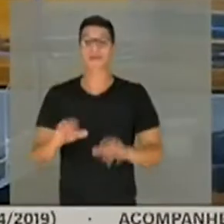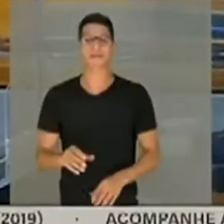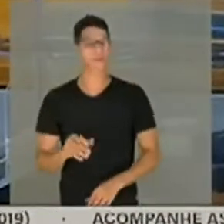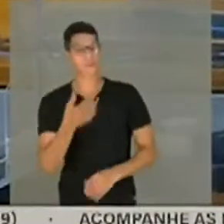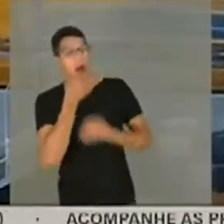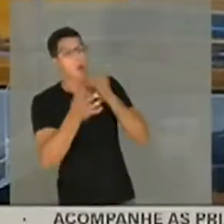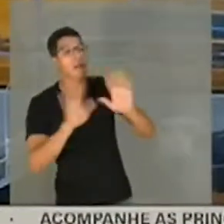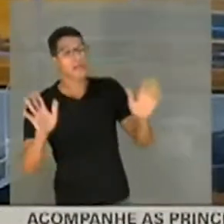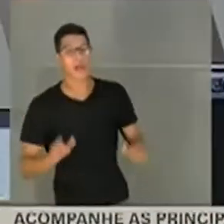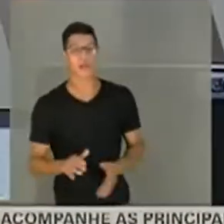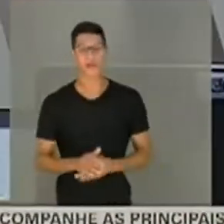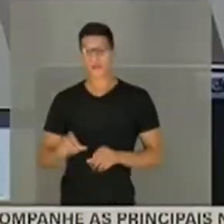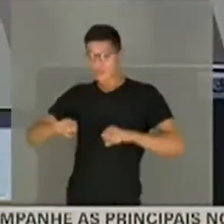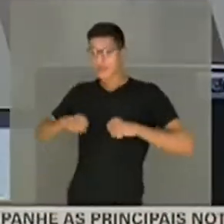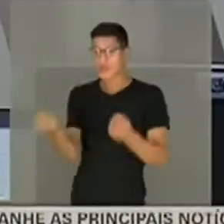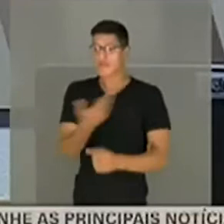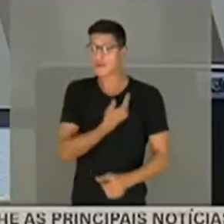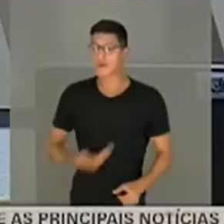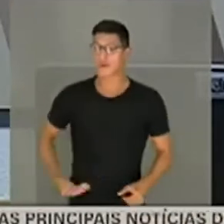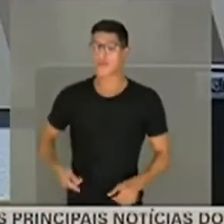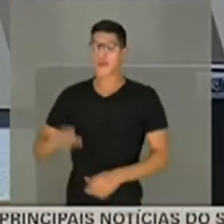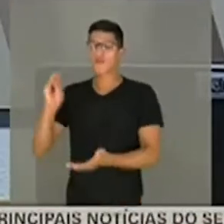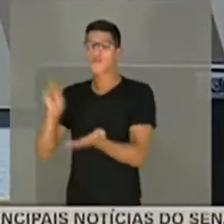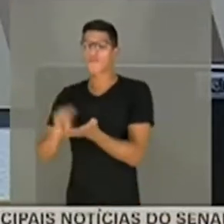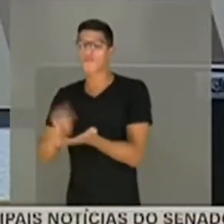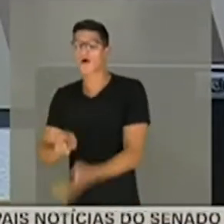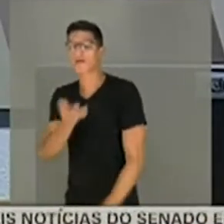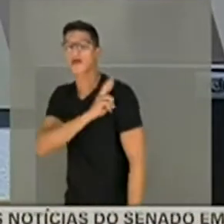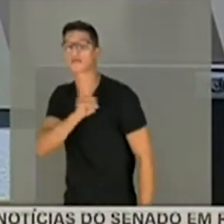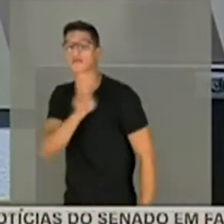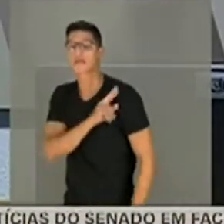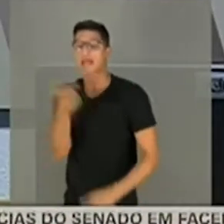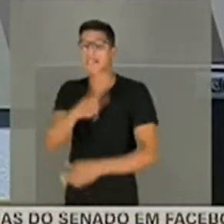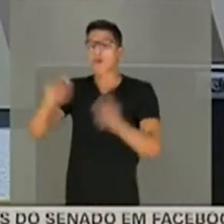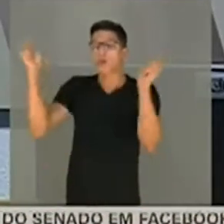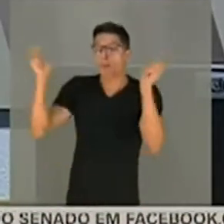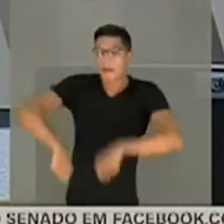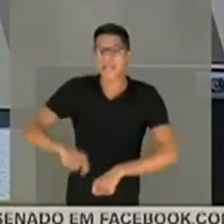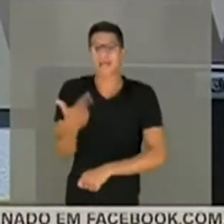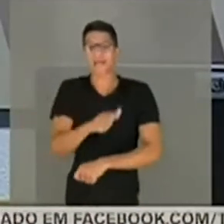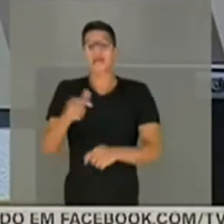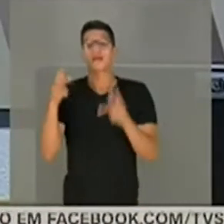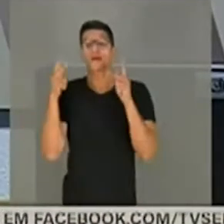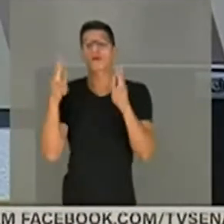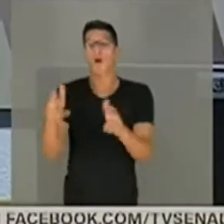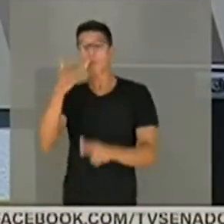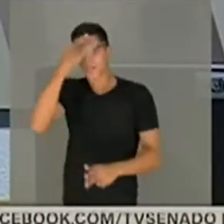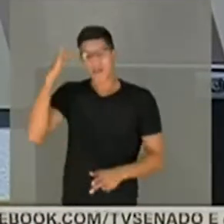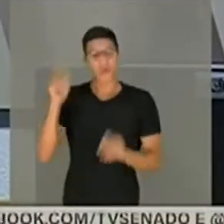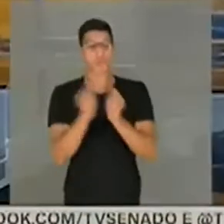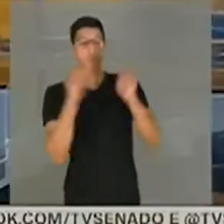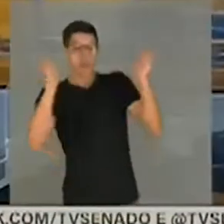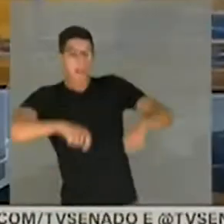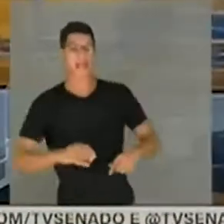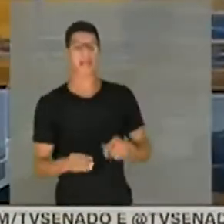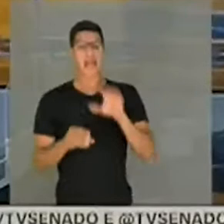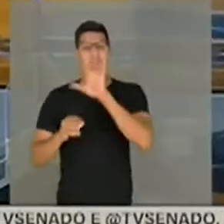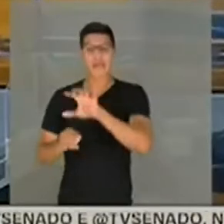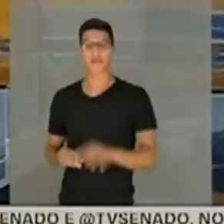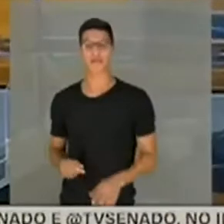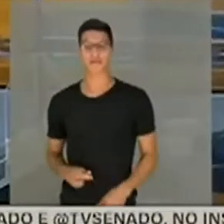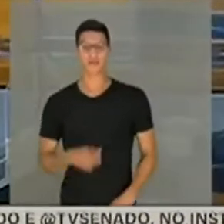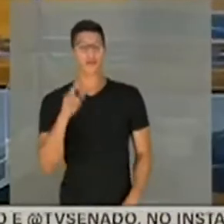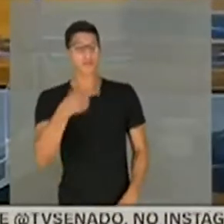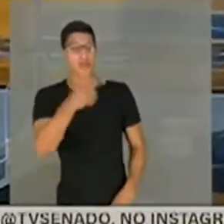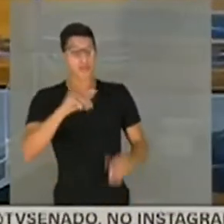O senhor defende um governo irresponsável, incompetente, com pessoas incompetentes. Vossa Excelência não tem autoridade